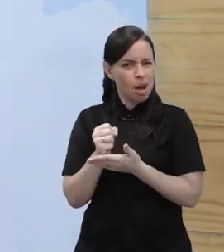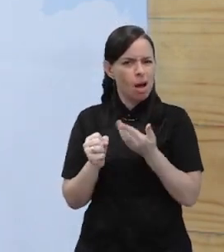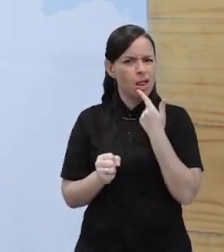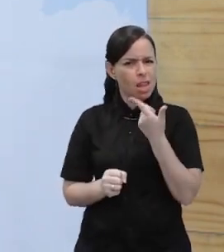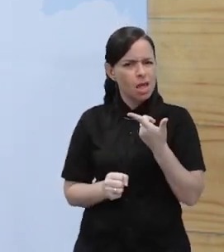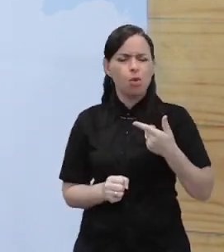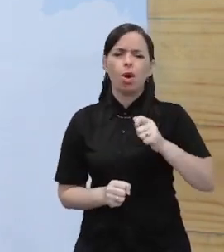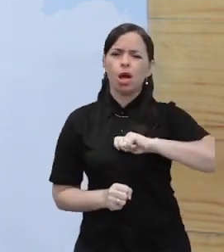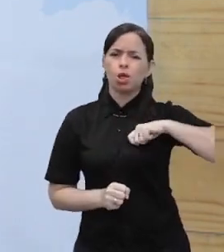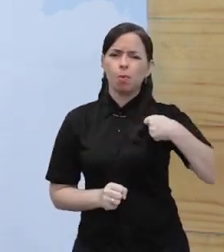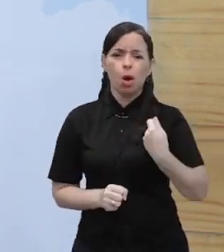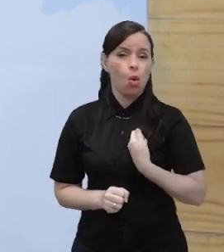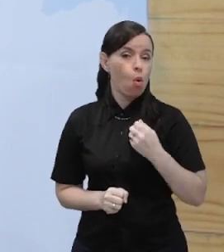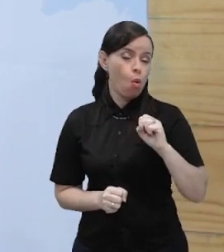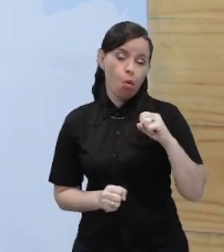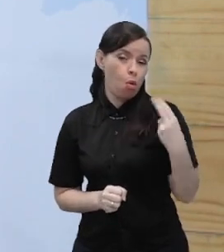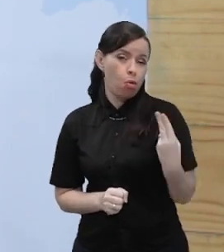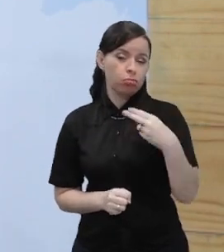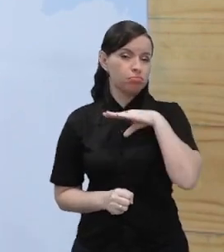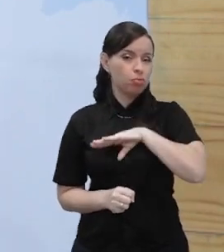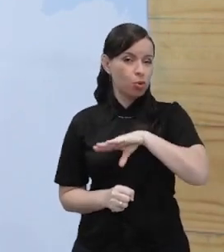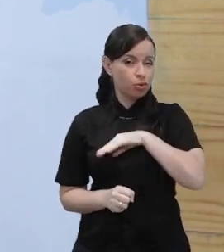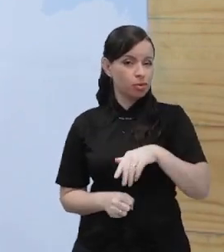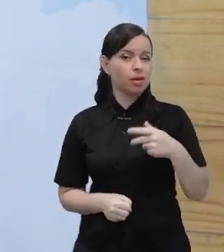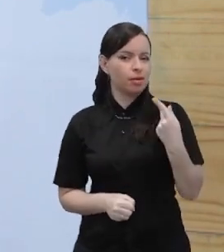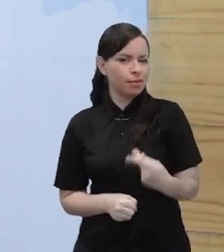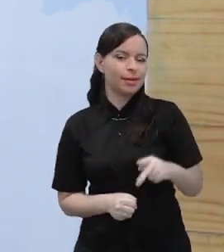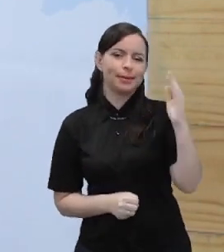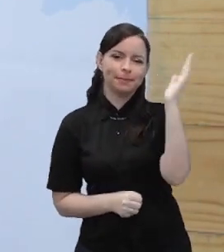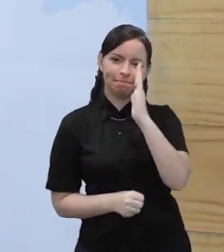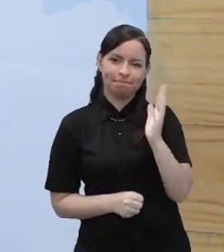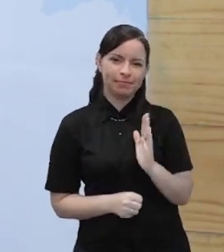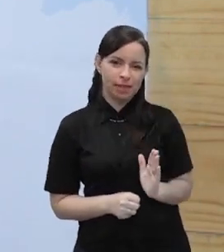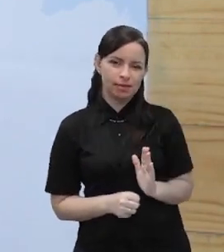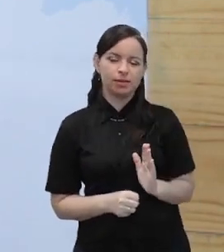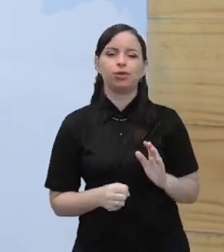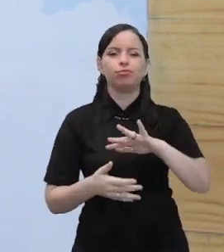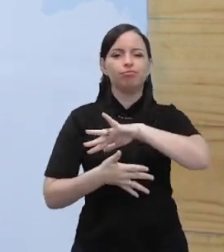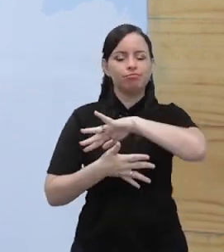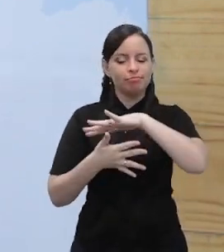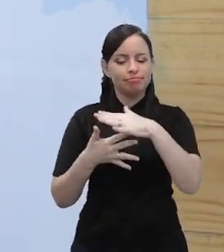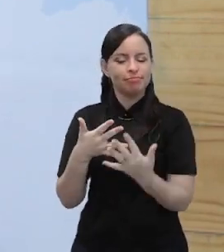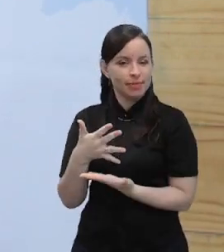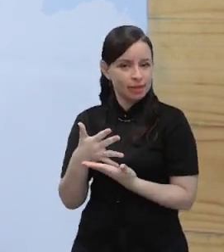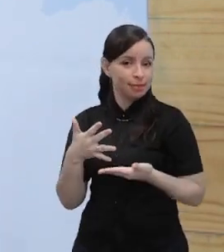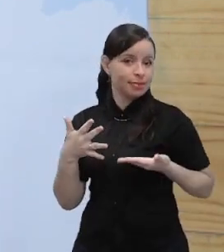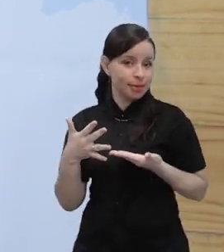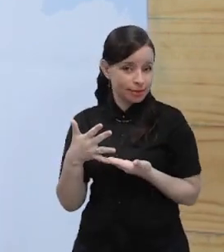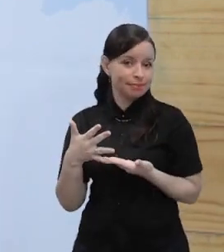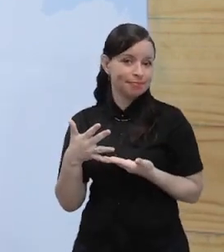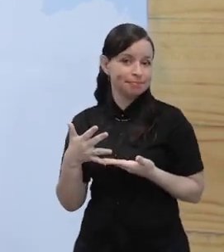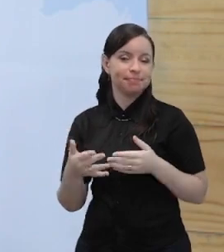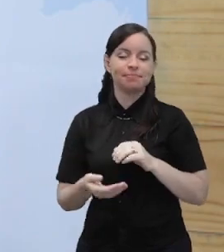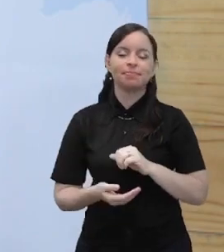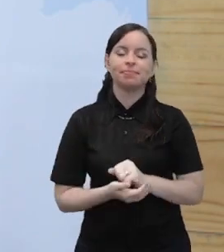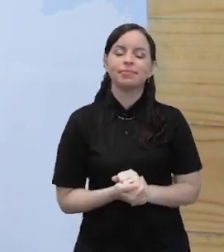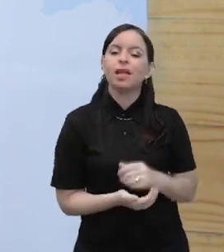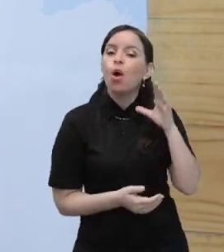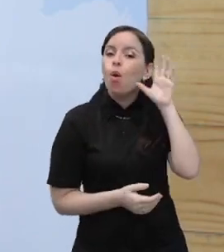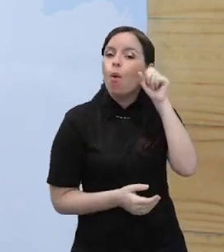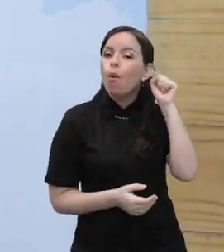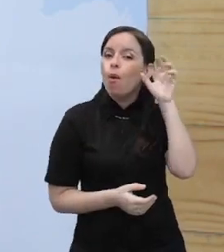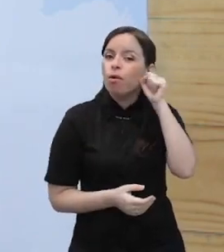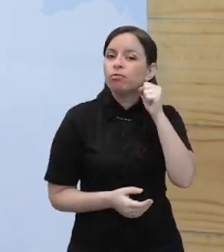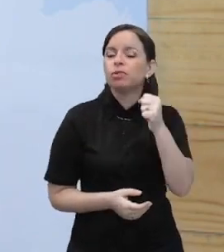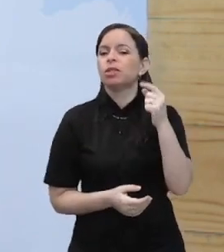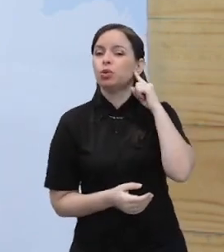no Brasil, com a base principal da língua brasileira de sinais, tendo como língua ouvinte, majoritária, o